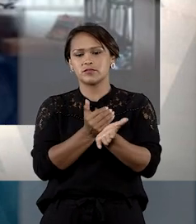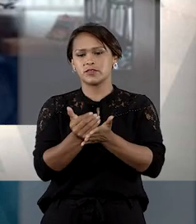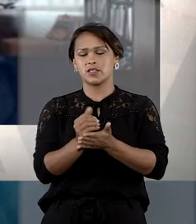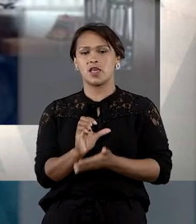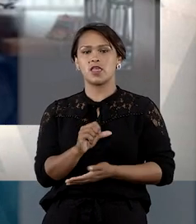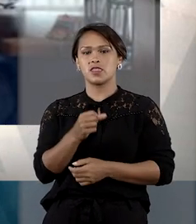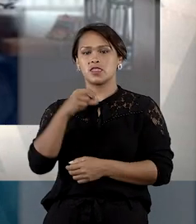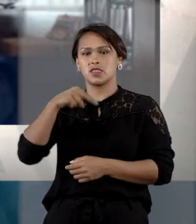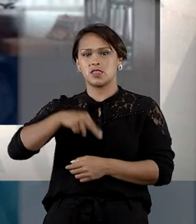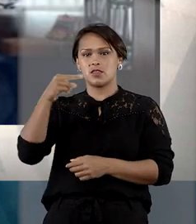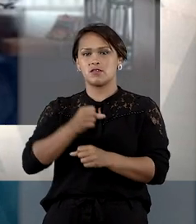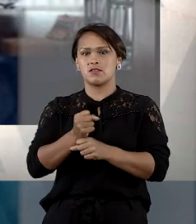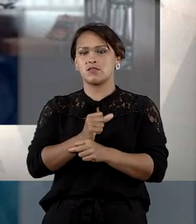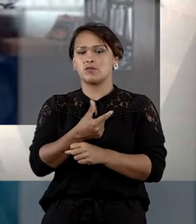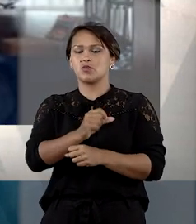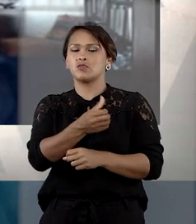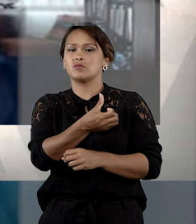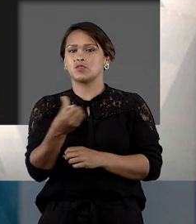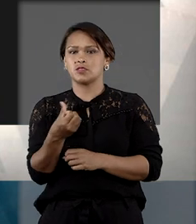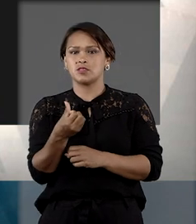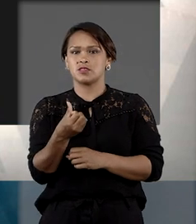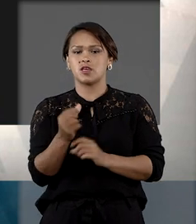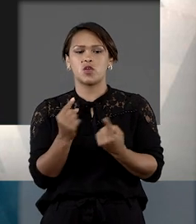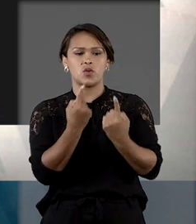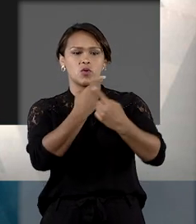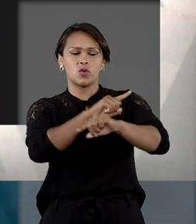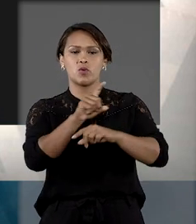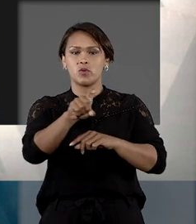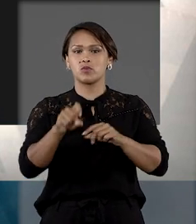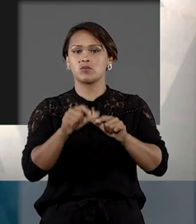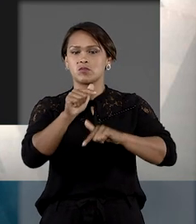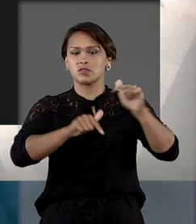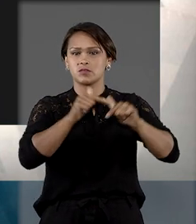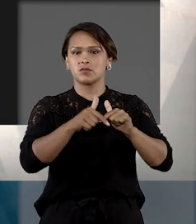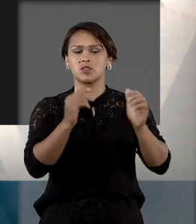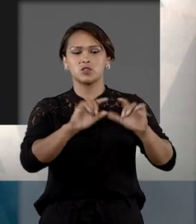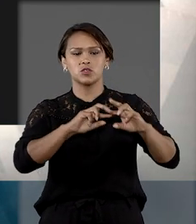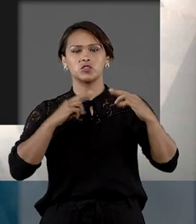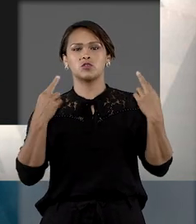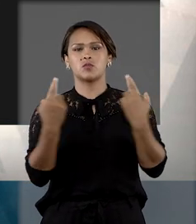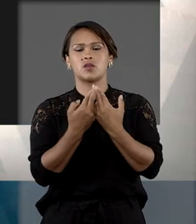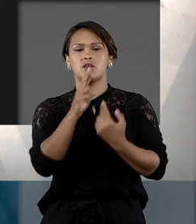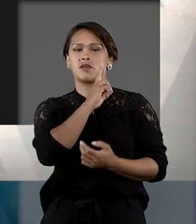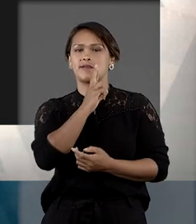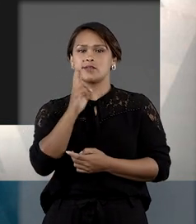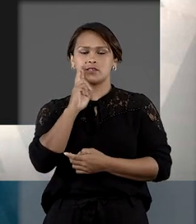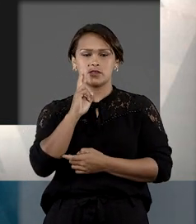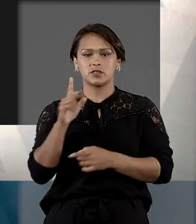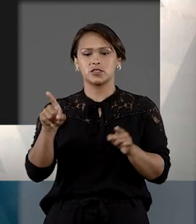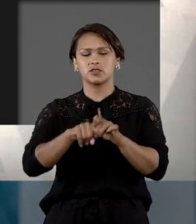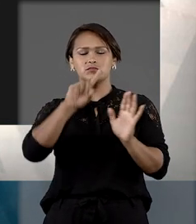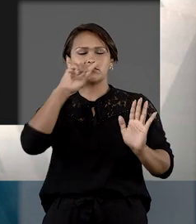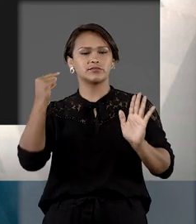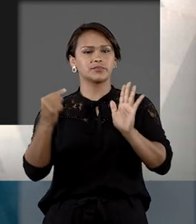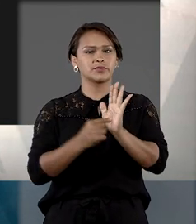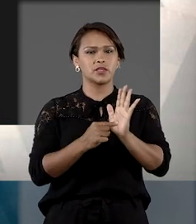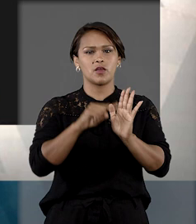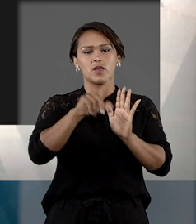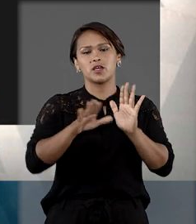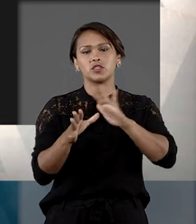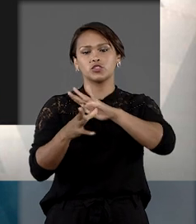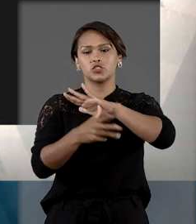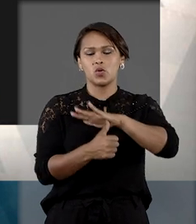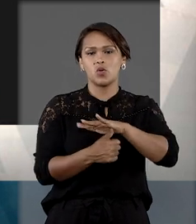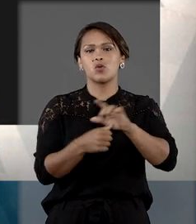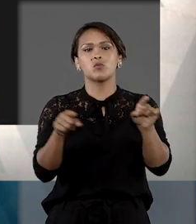iniciado em novembro de 2016 contra o ex-funcionário de uma rede de restaurantes. A acusação era de